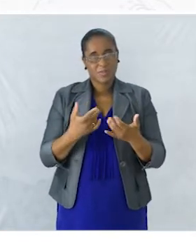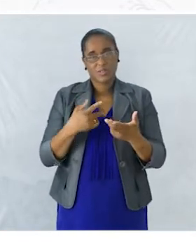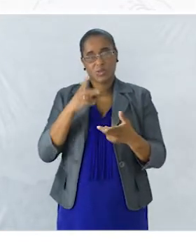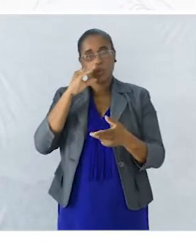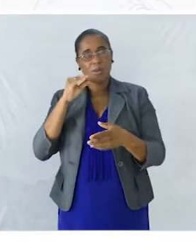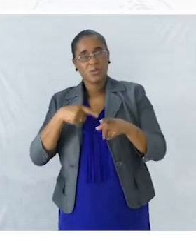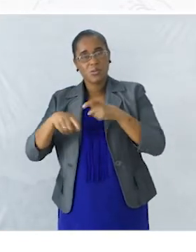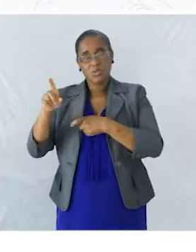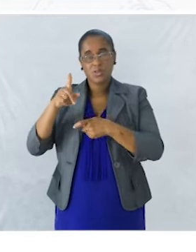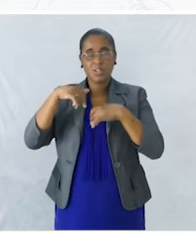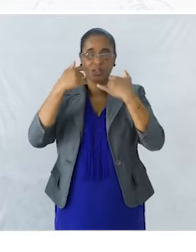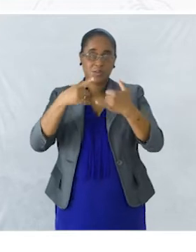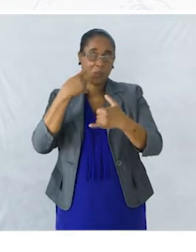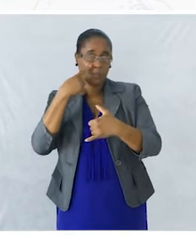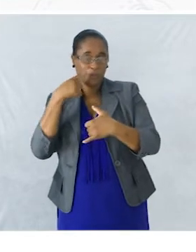Ele encontrou